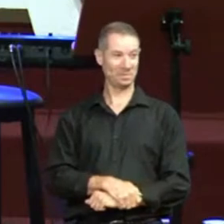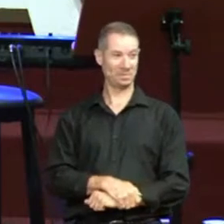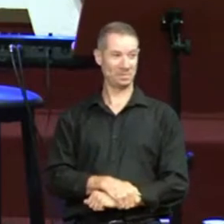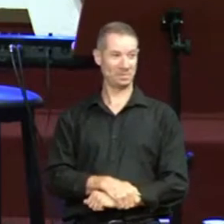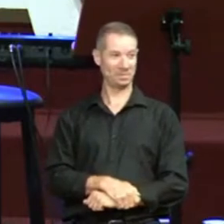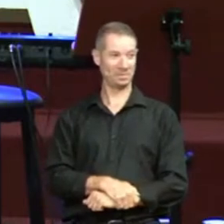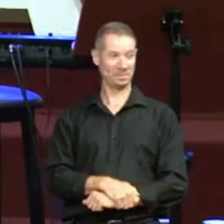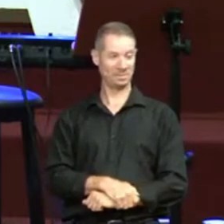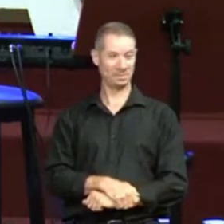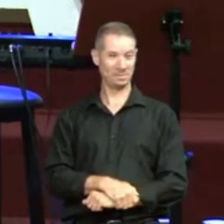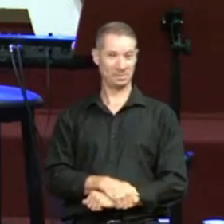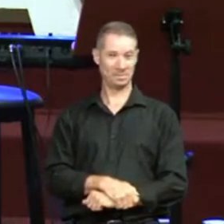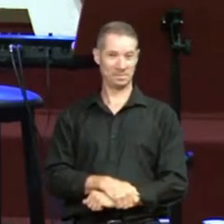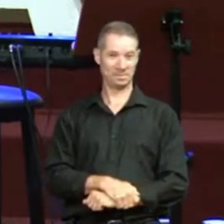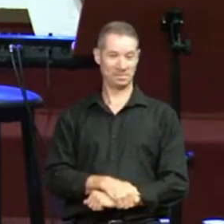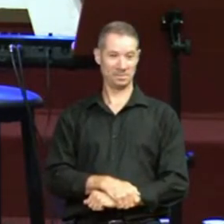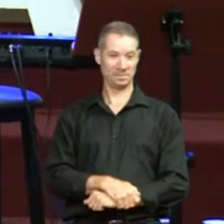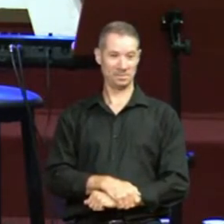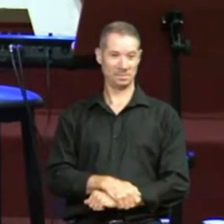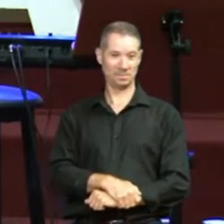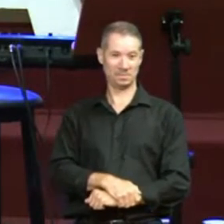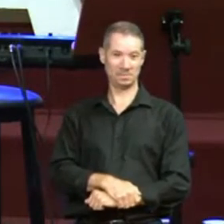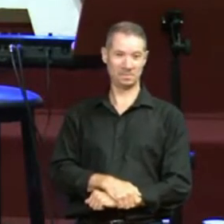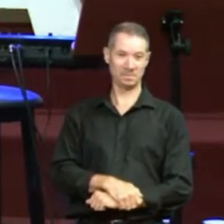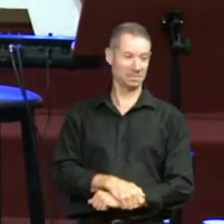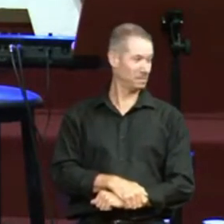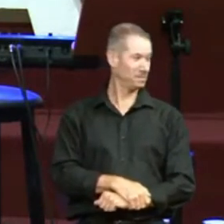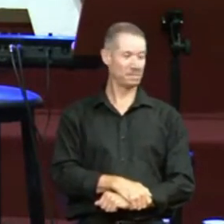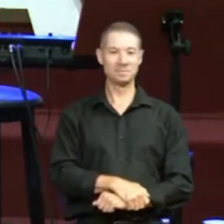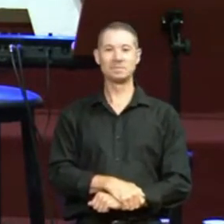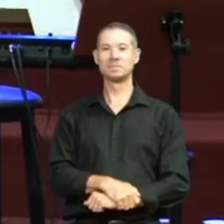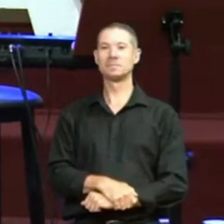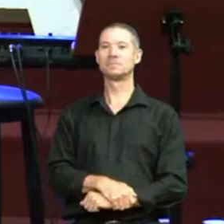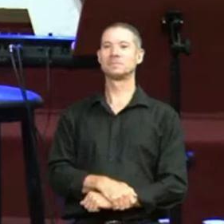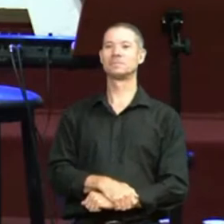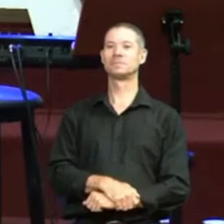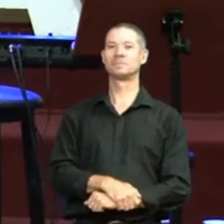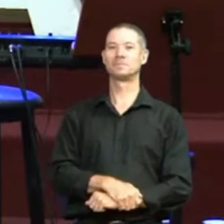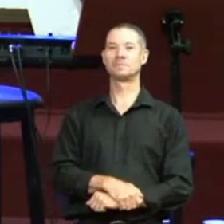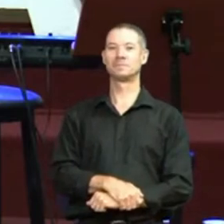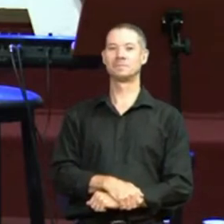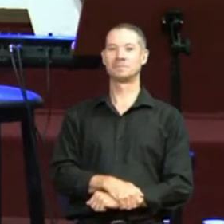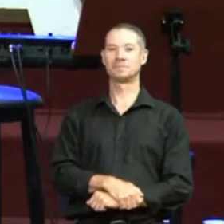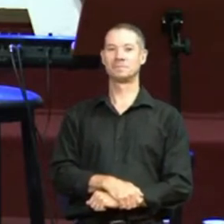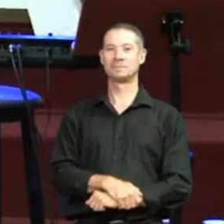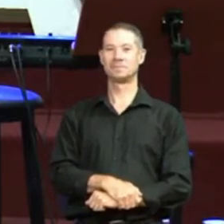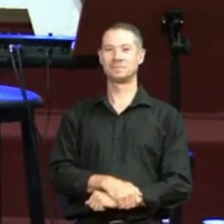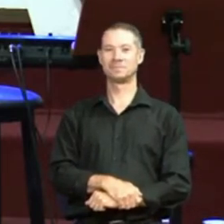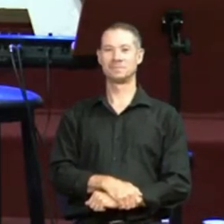E aí, quando a gente está fazendo uma pergunta, a gente erga a sobrancelha. Isso se chama expressão facial. Então, a gente faz.